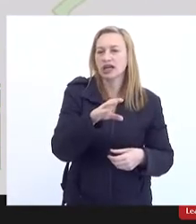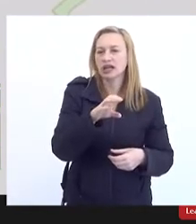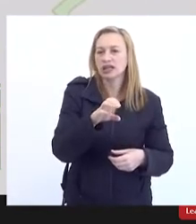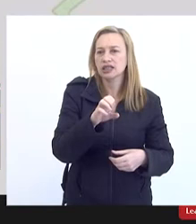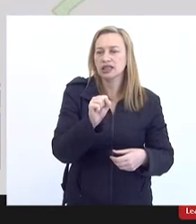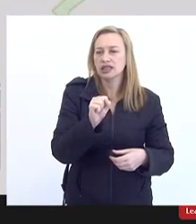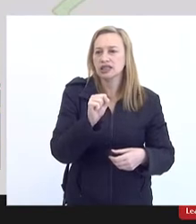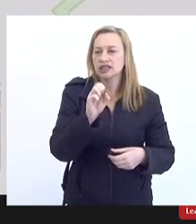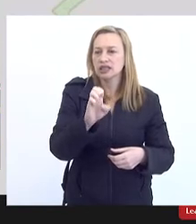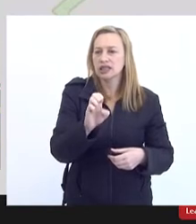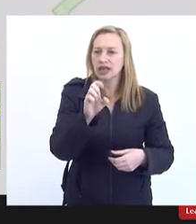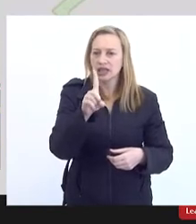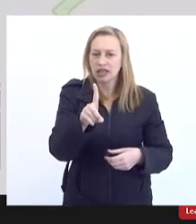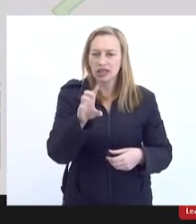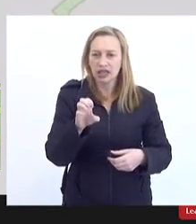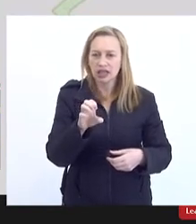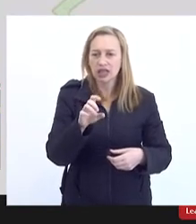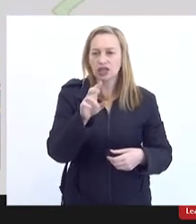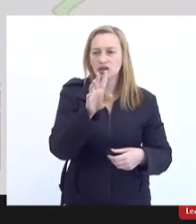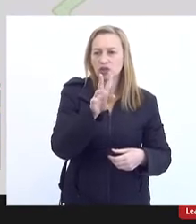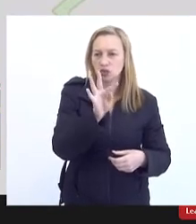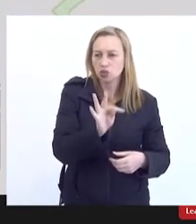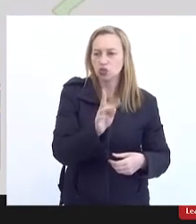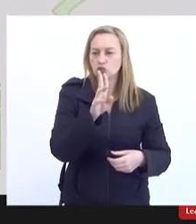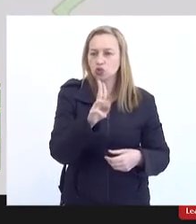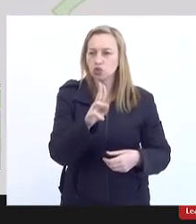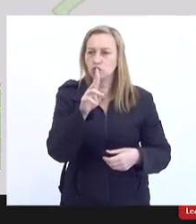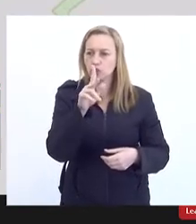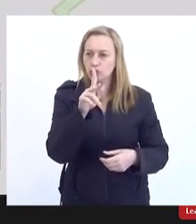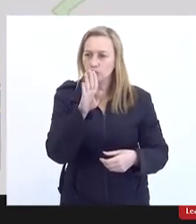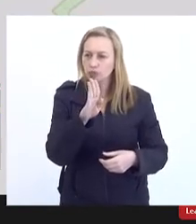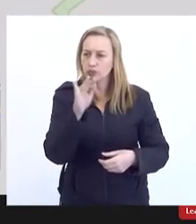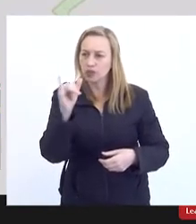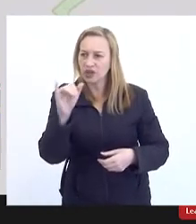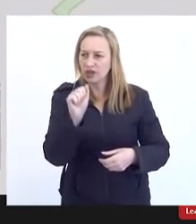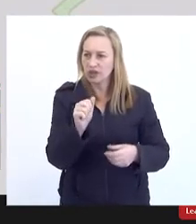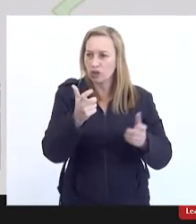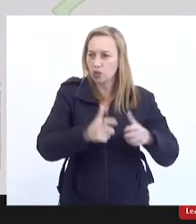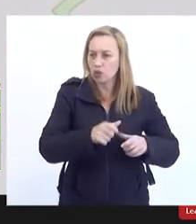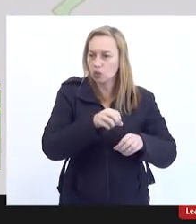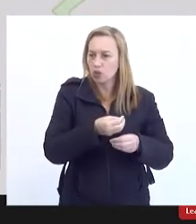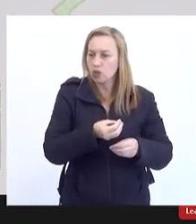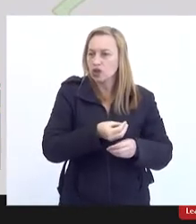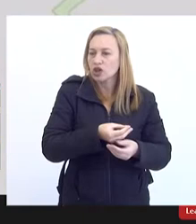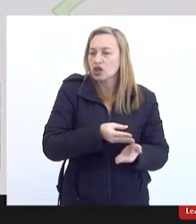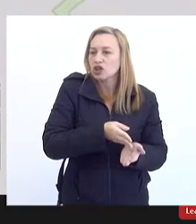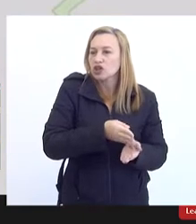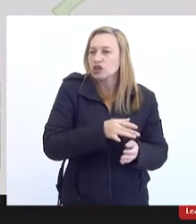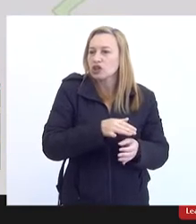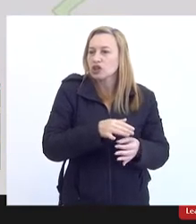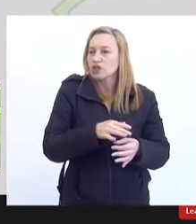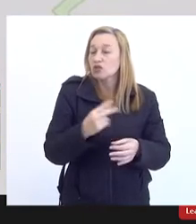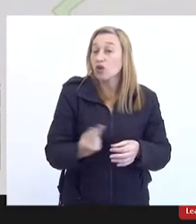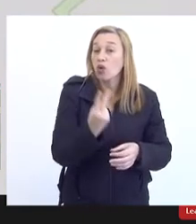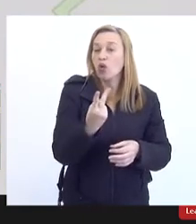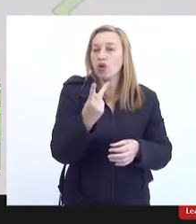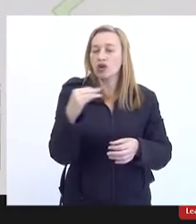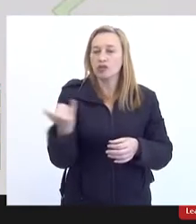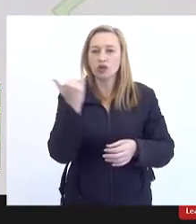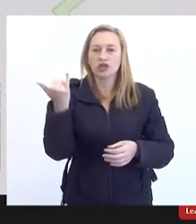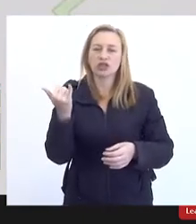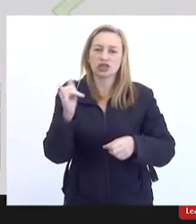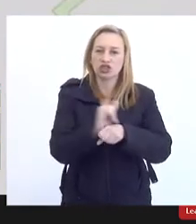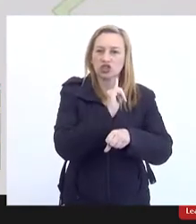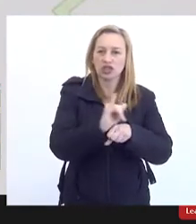% da água do Rio Paraíba para a bacia do Rio Guandu portanto essa região ela tem um valor estratégico fundamental